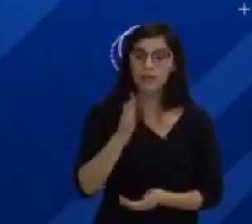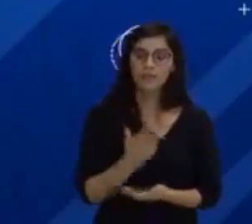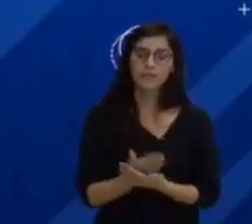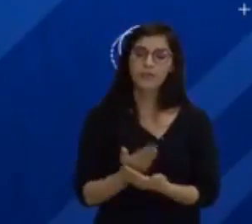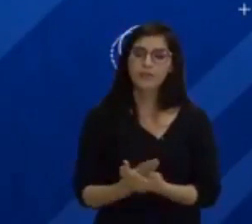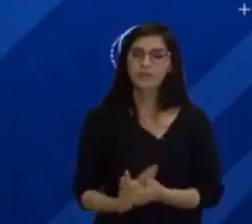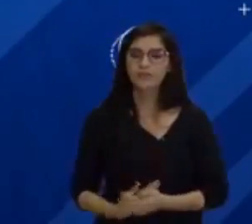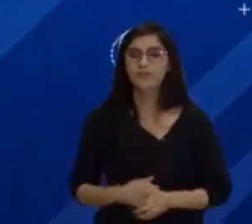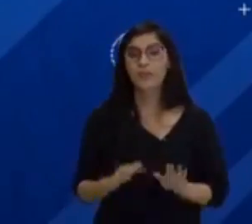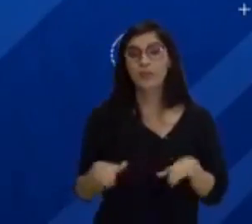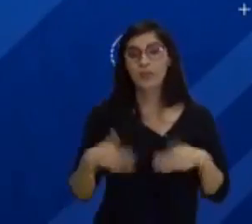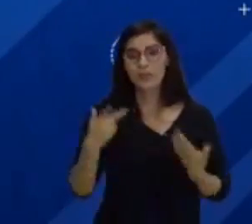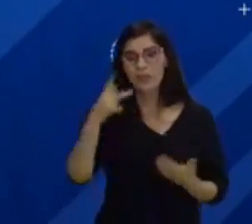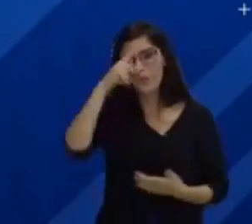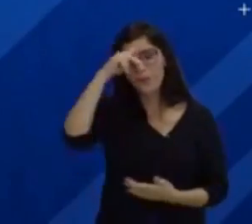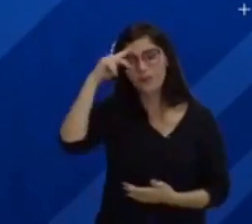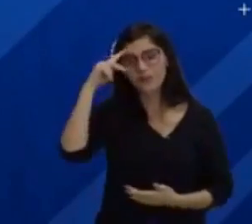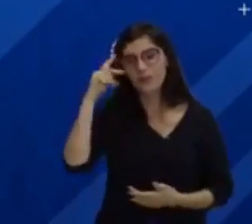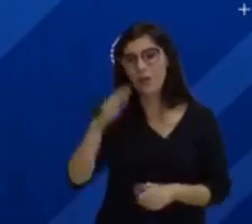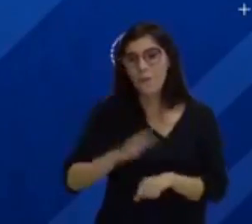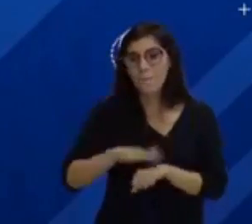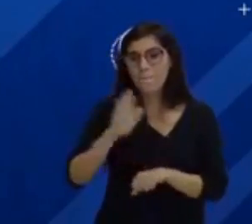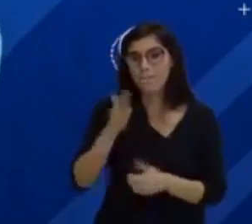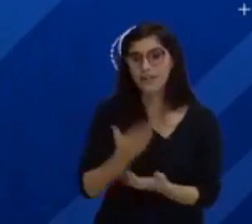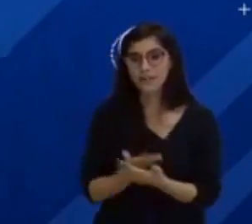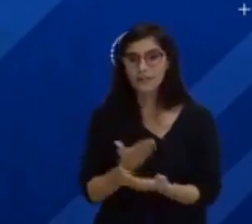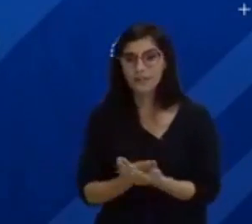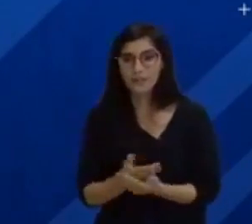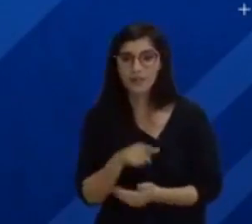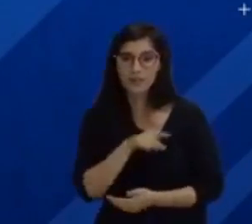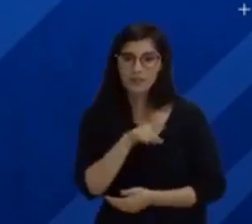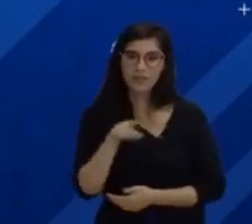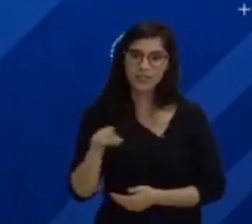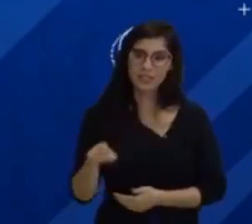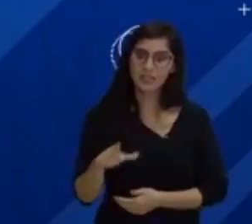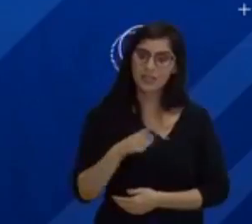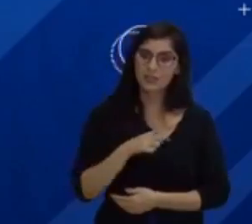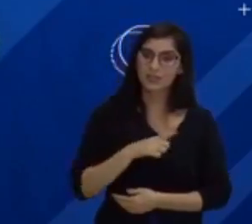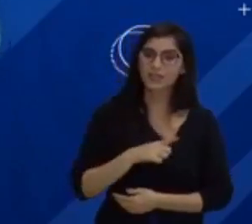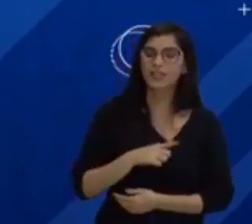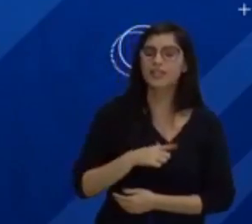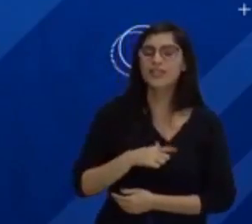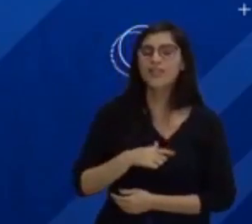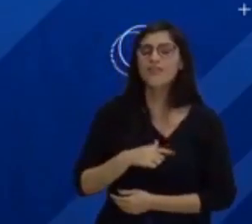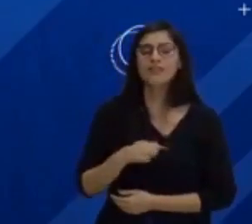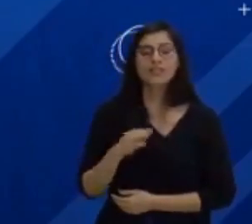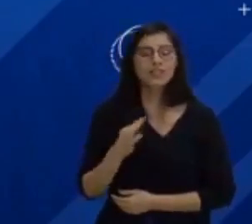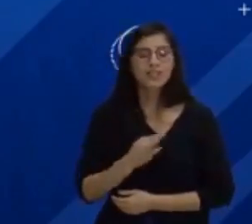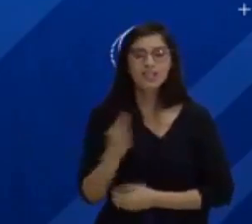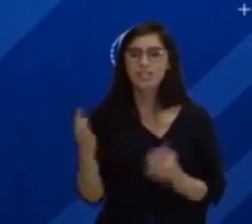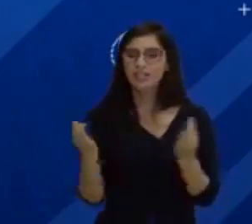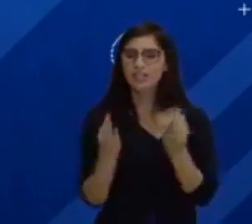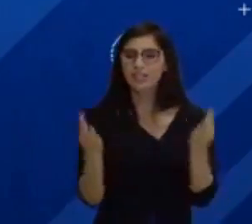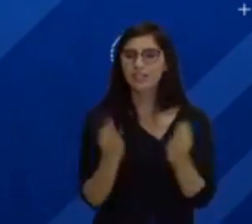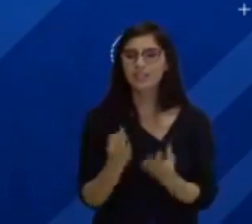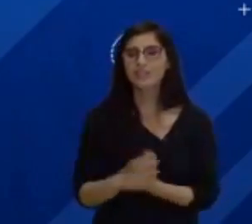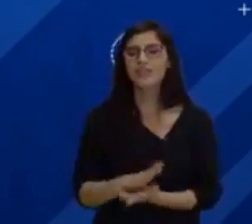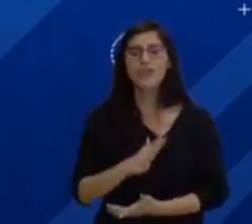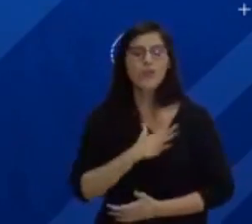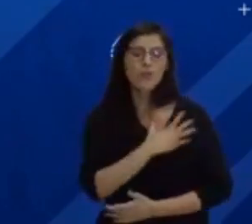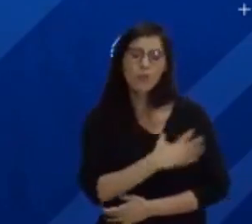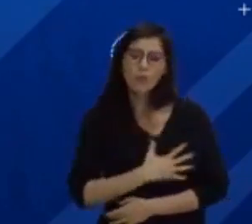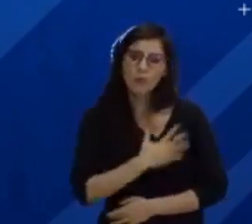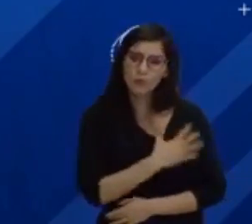E então, pessoal, mais uma aula para vocês. E eu tenho certeza que você curtiu, que você se apaixonou por essa aula.